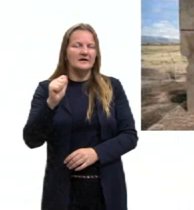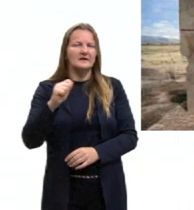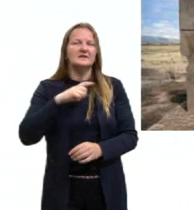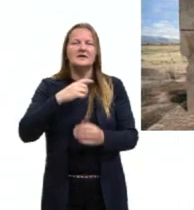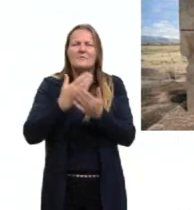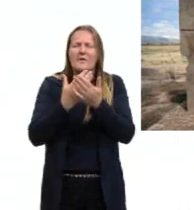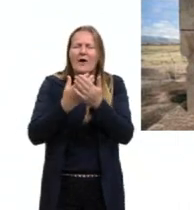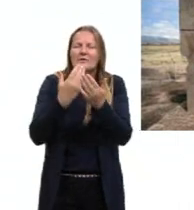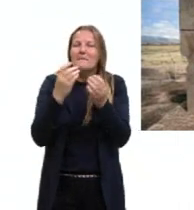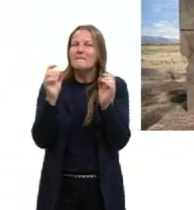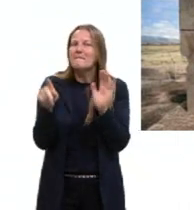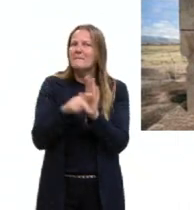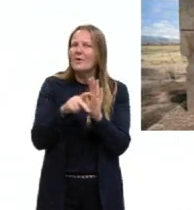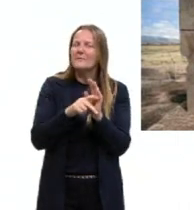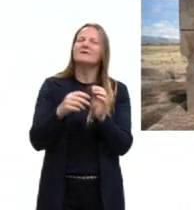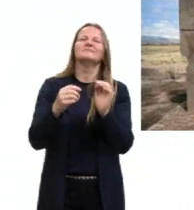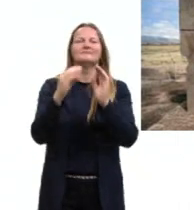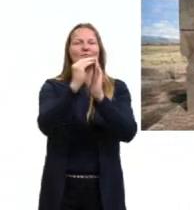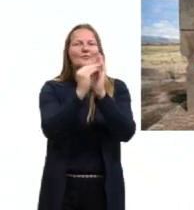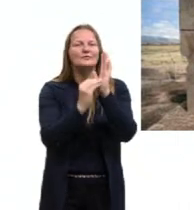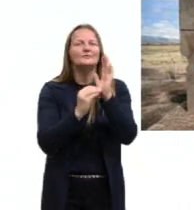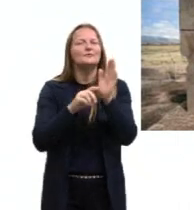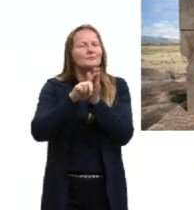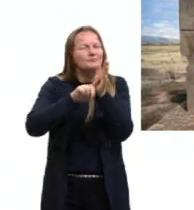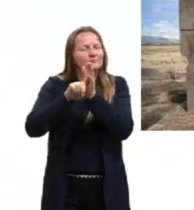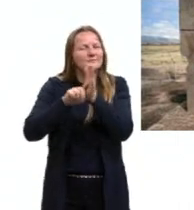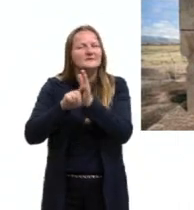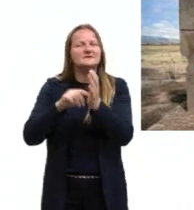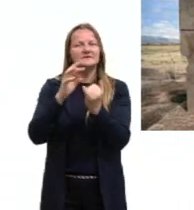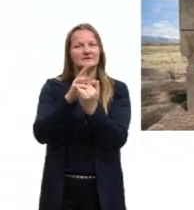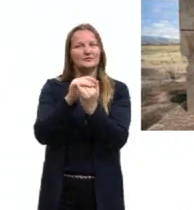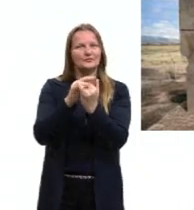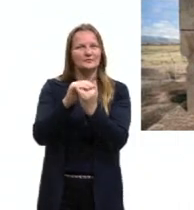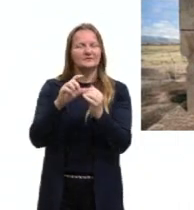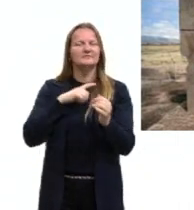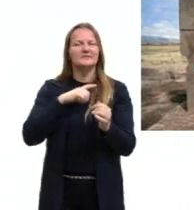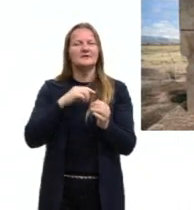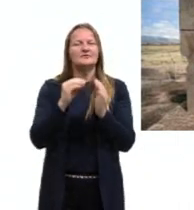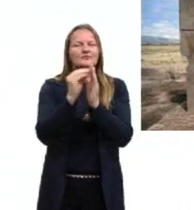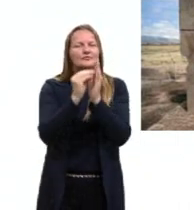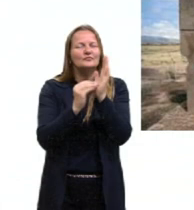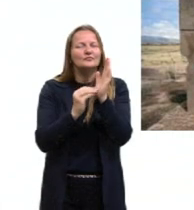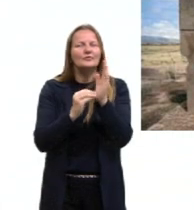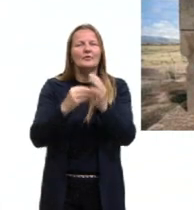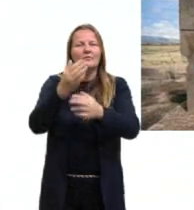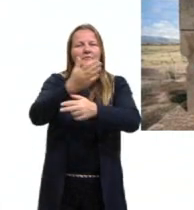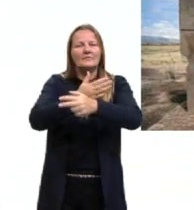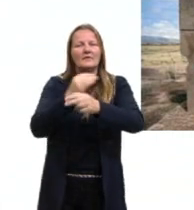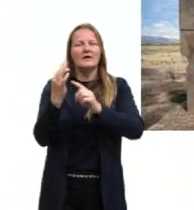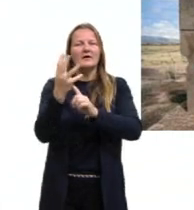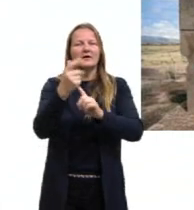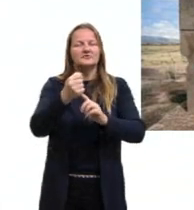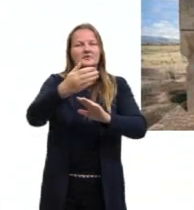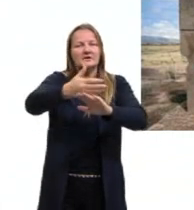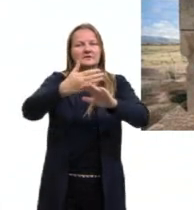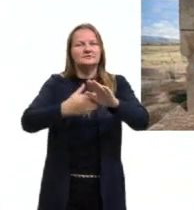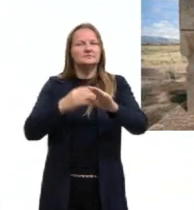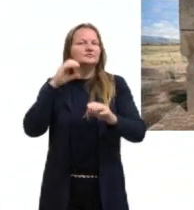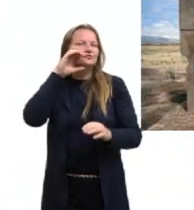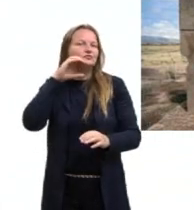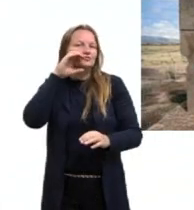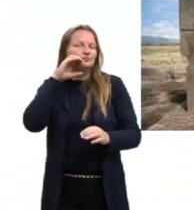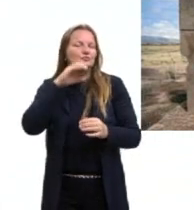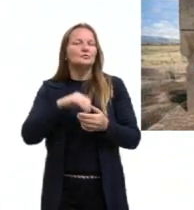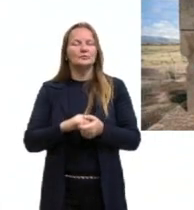conteúdo, te aconselho a pesquisar, procurar essa nossa aula, que fala sobre a arte pré-colombiana e aí